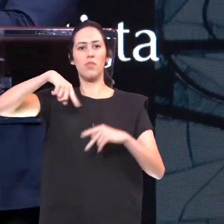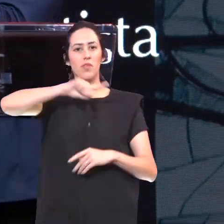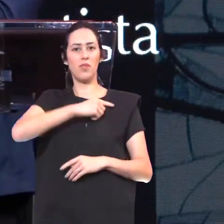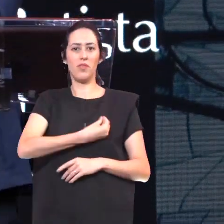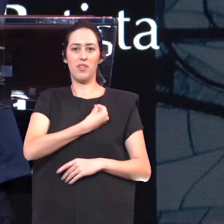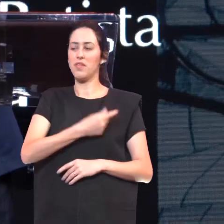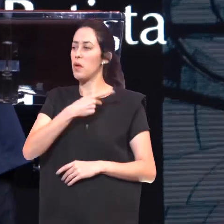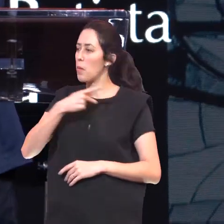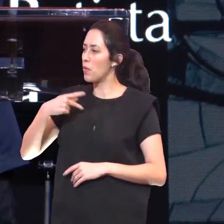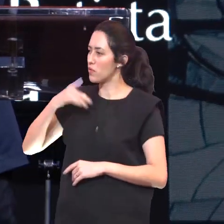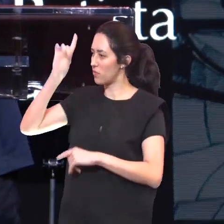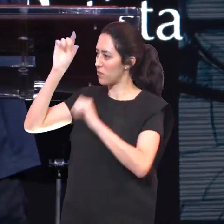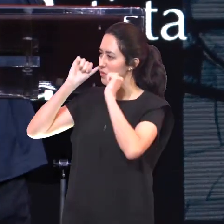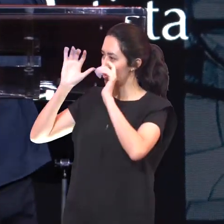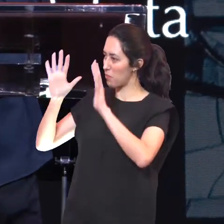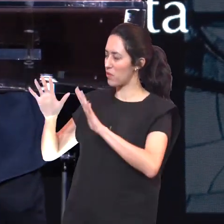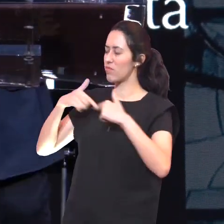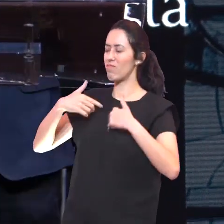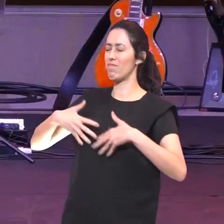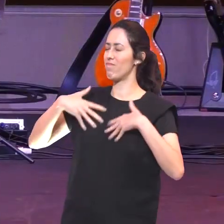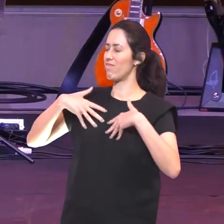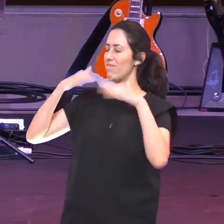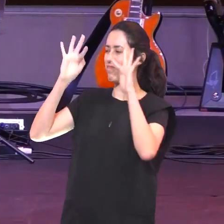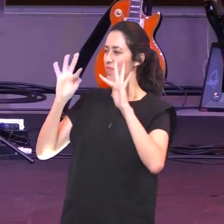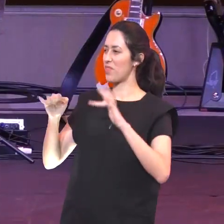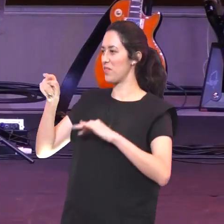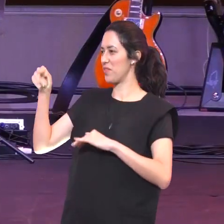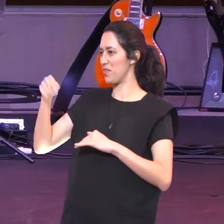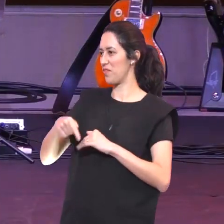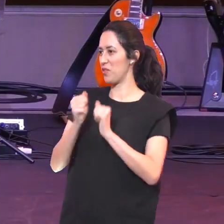que Deus te abençoe, uma alegria tê-lo aqui com a gente